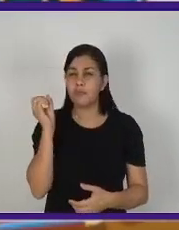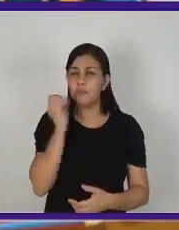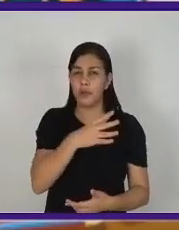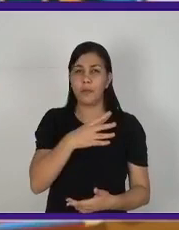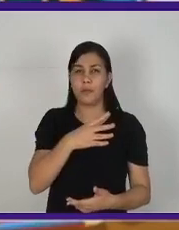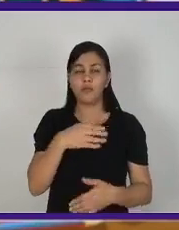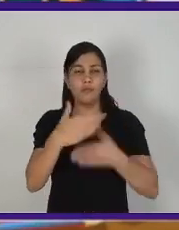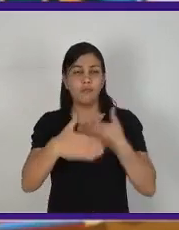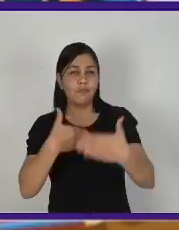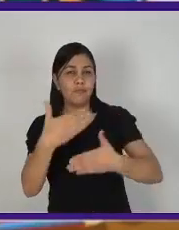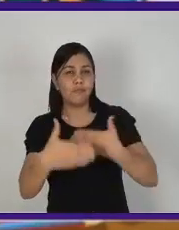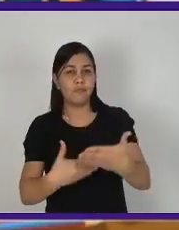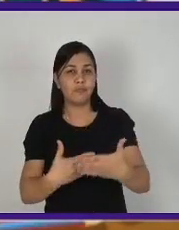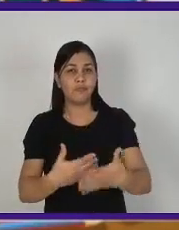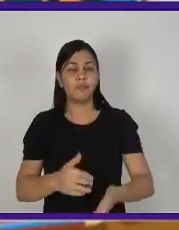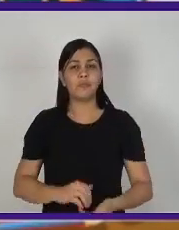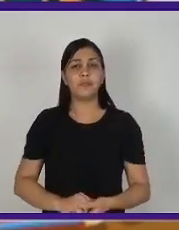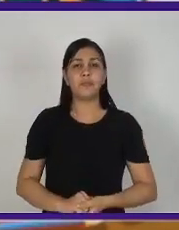esse processo, né?